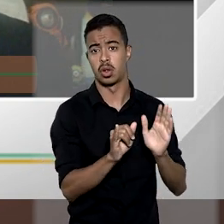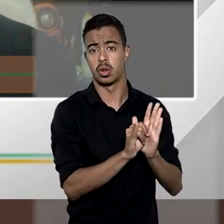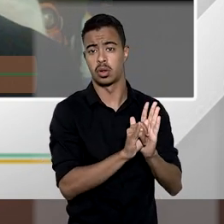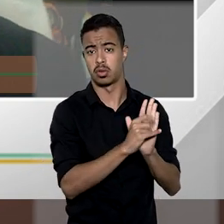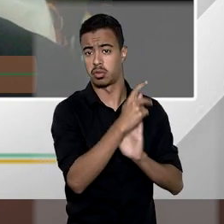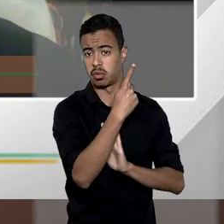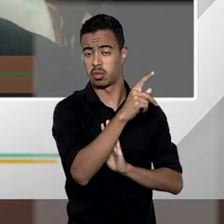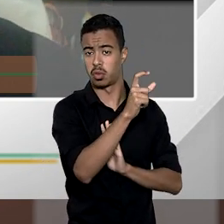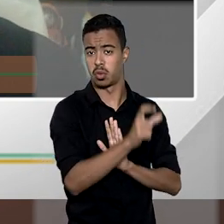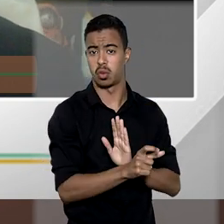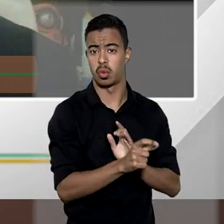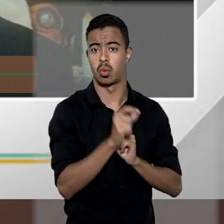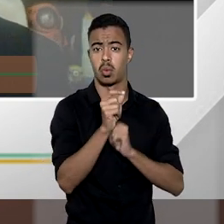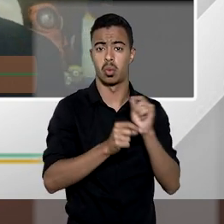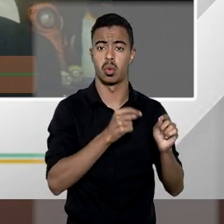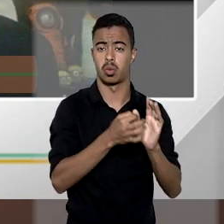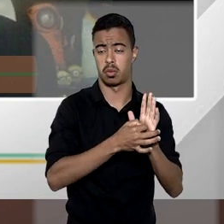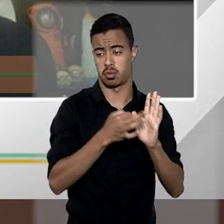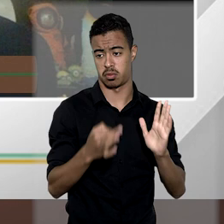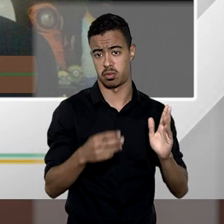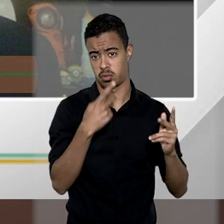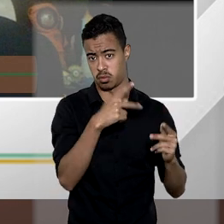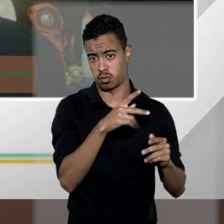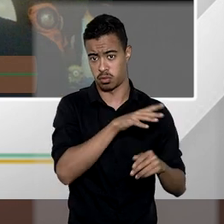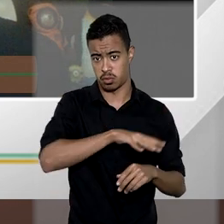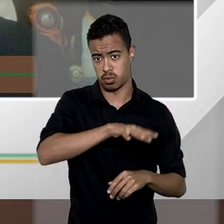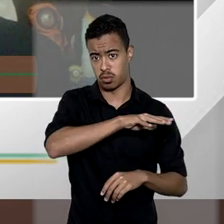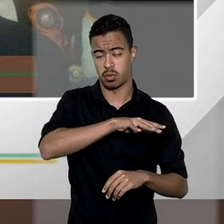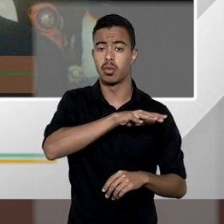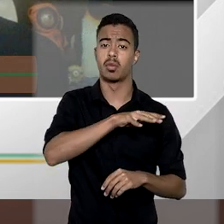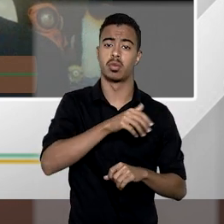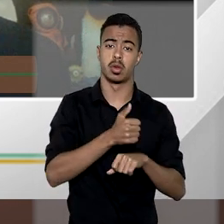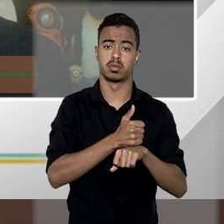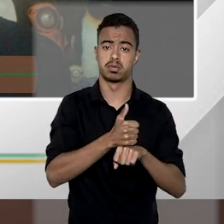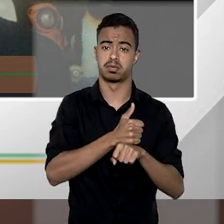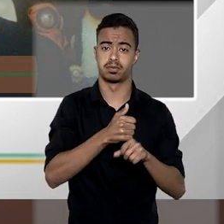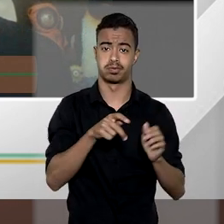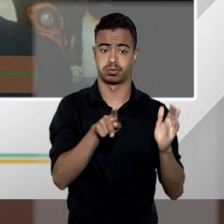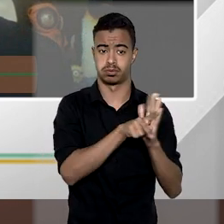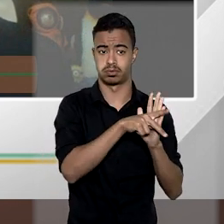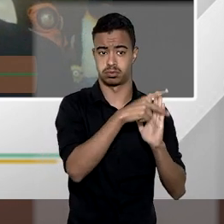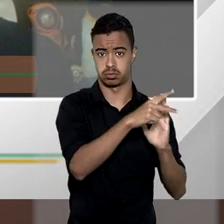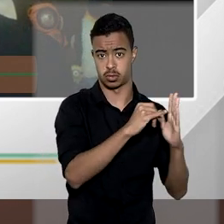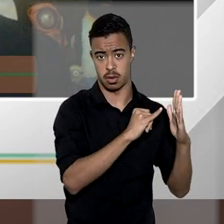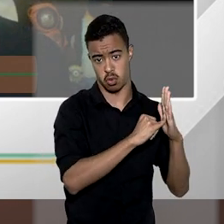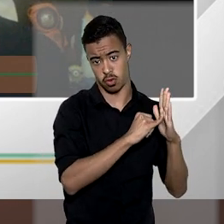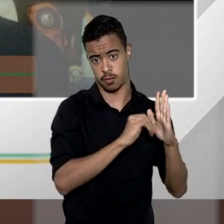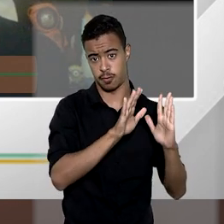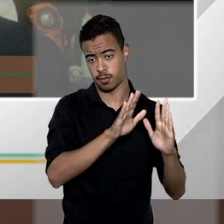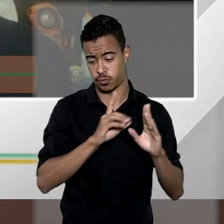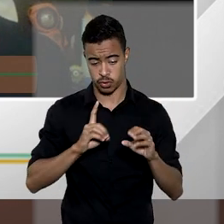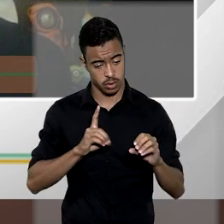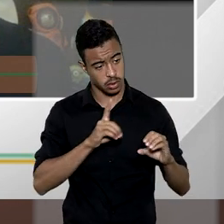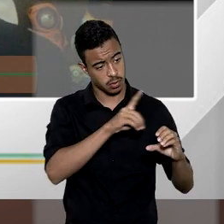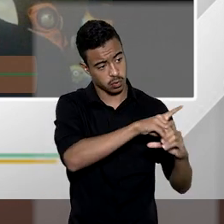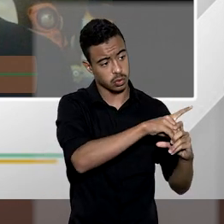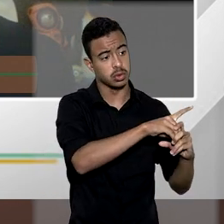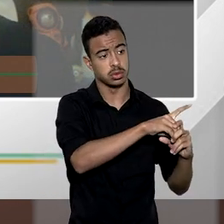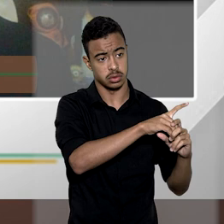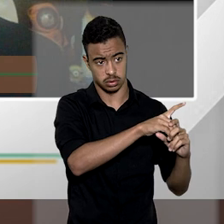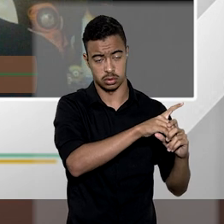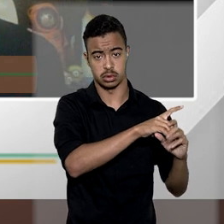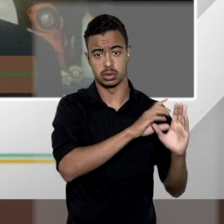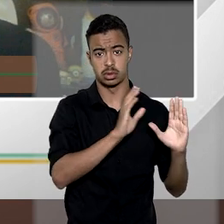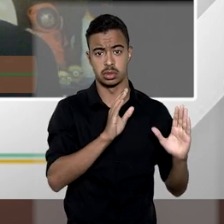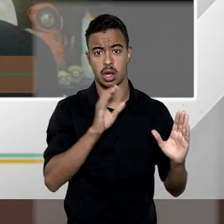identificação do quinhão de cada qual que está disputando a titularidade mas então é essa regra deposita-se